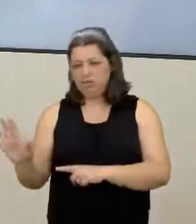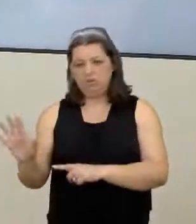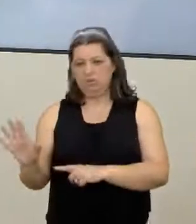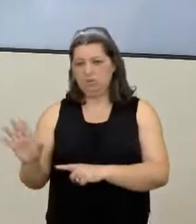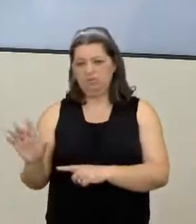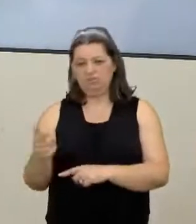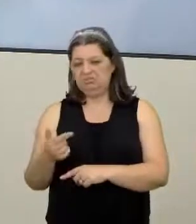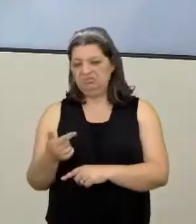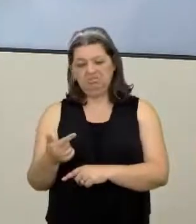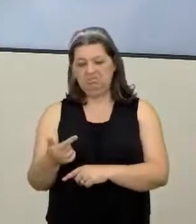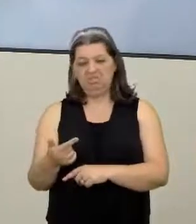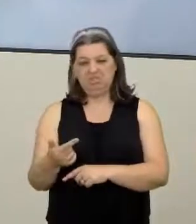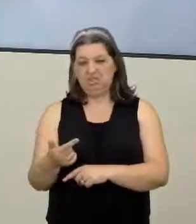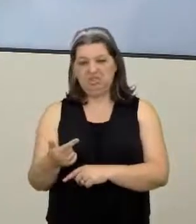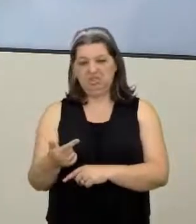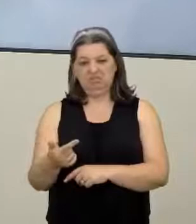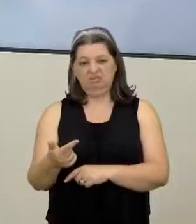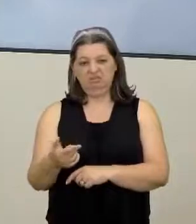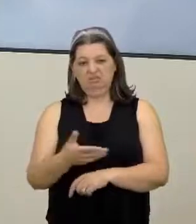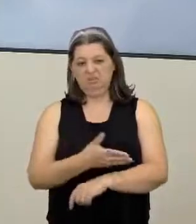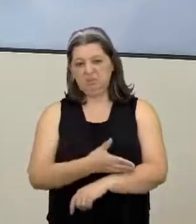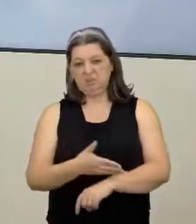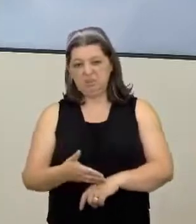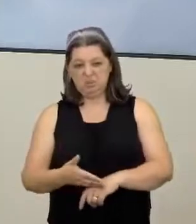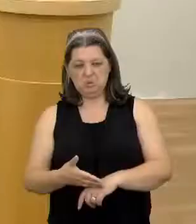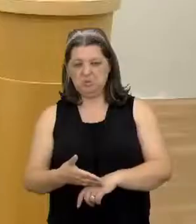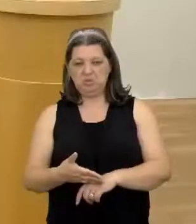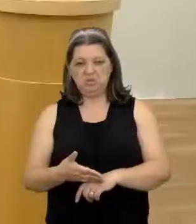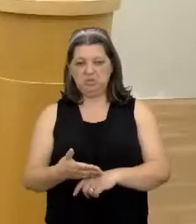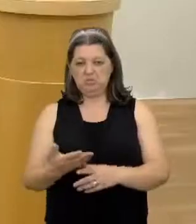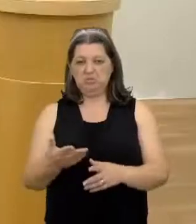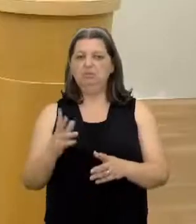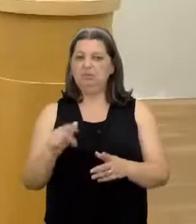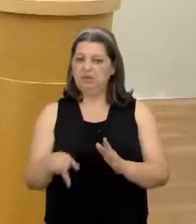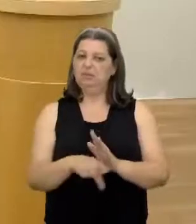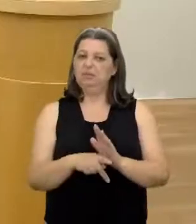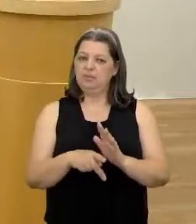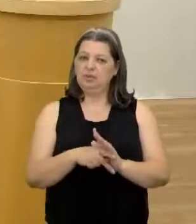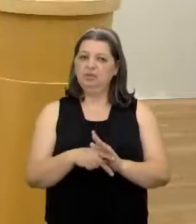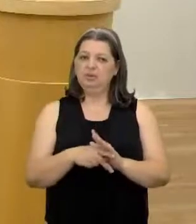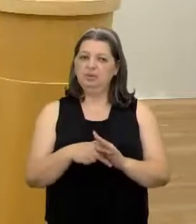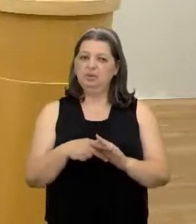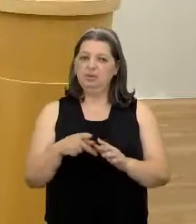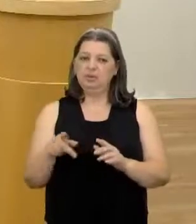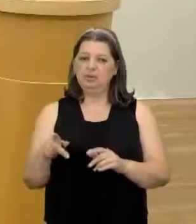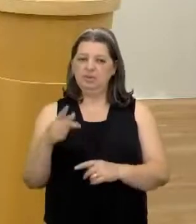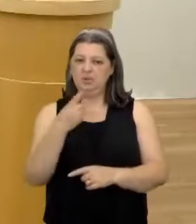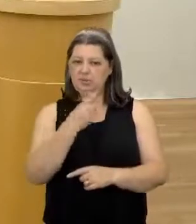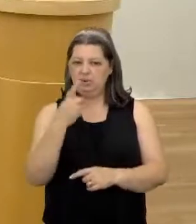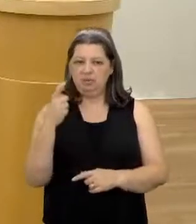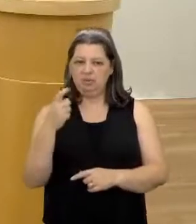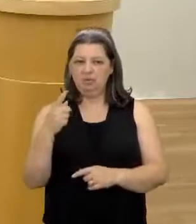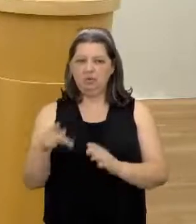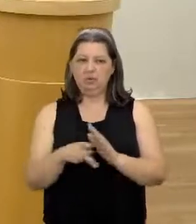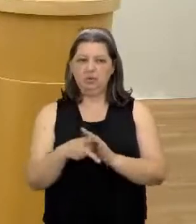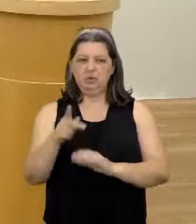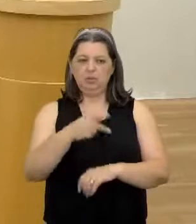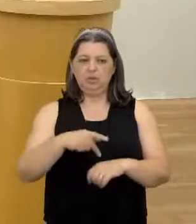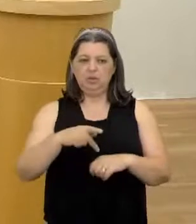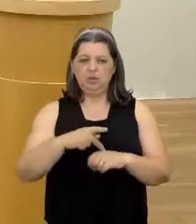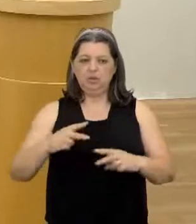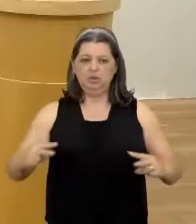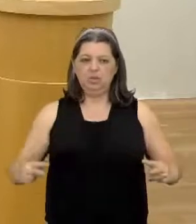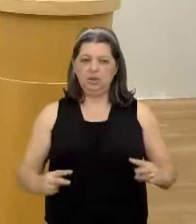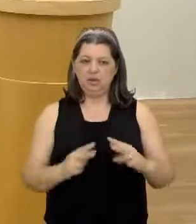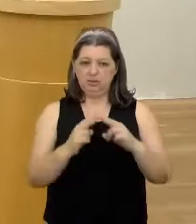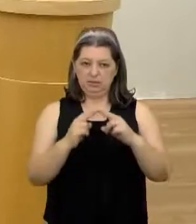tinha E ainda não tem Muito esse costume O perfume não mais caro Aí o perfume não é mais caro Por isso que o perfume de Paris É mais caro né Deve ser por causa disso